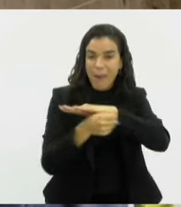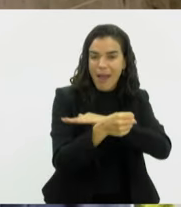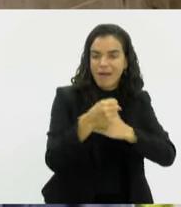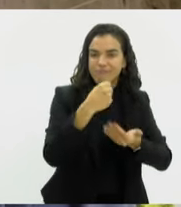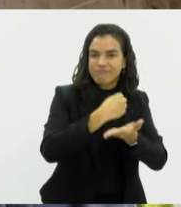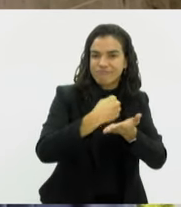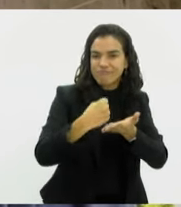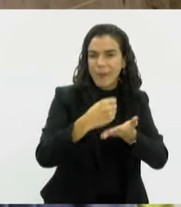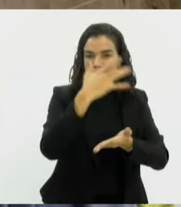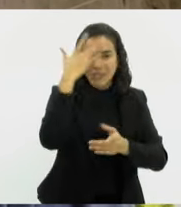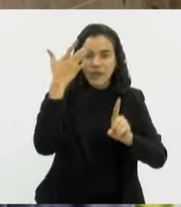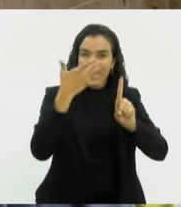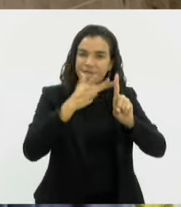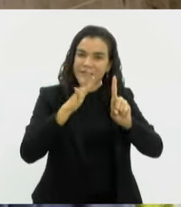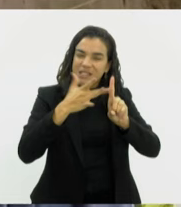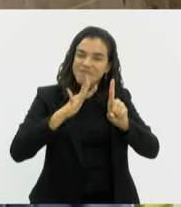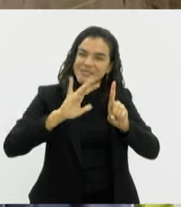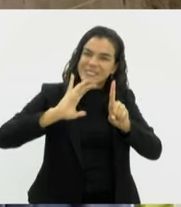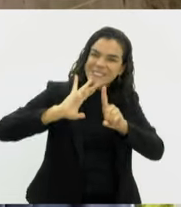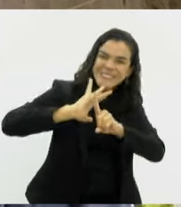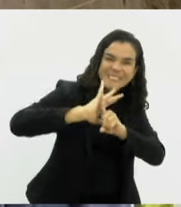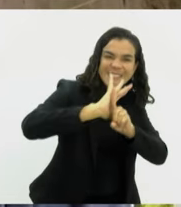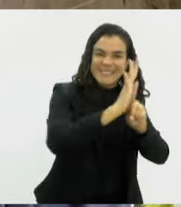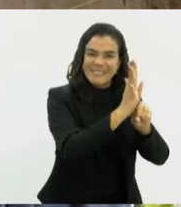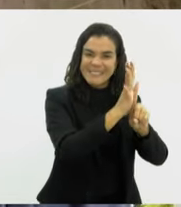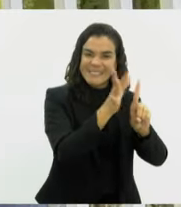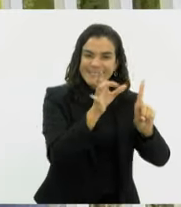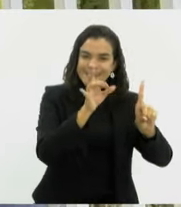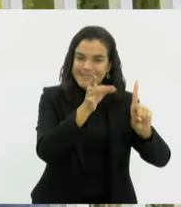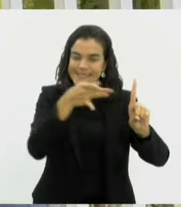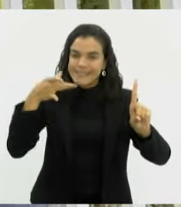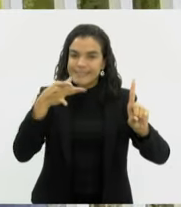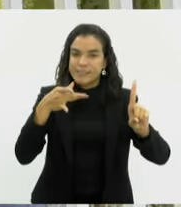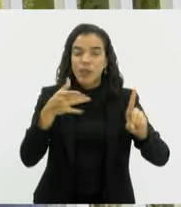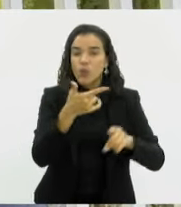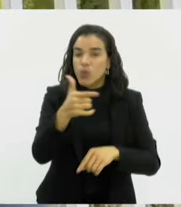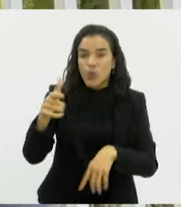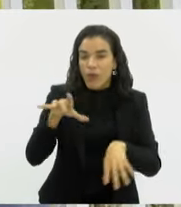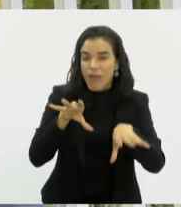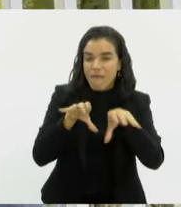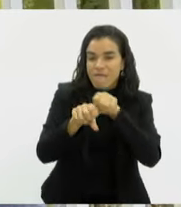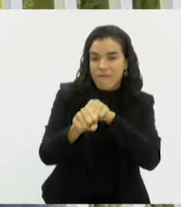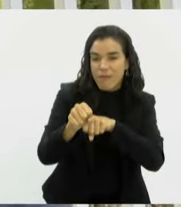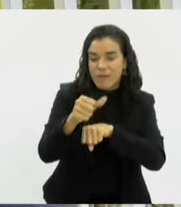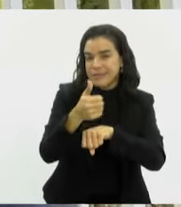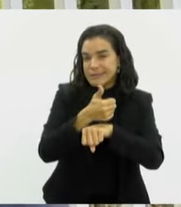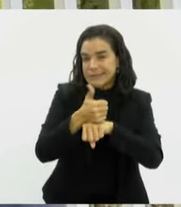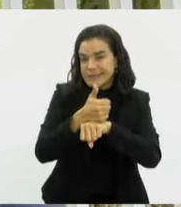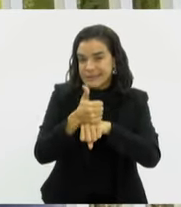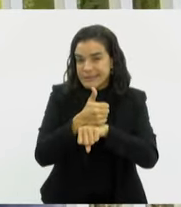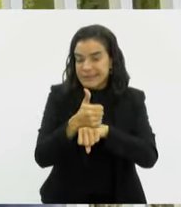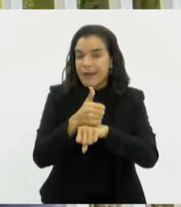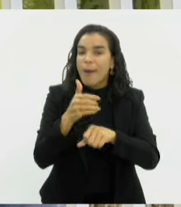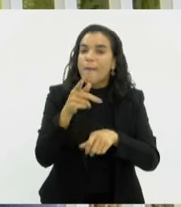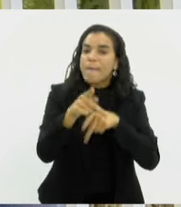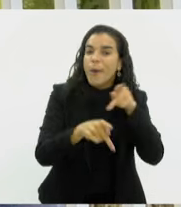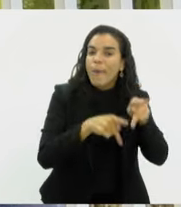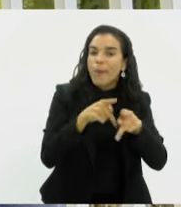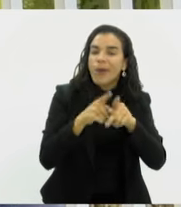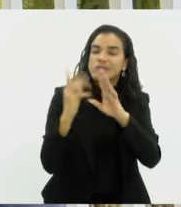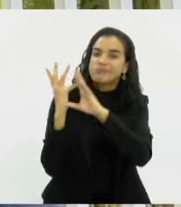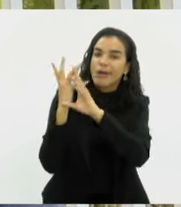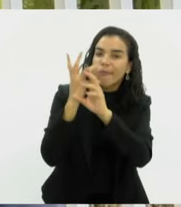para quem é vítima de tanto preconceito e discriminação. Sem capacitação, essas populações que já estão historicamente